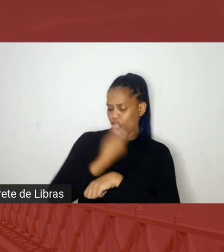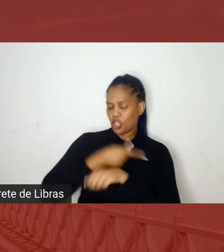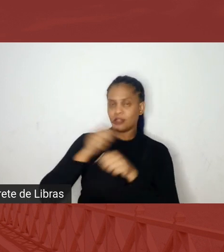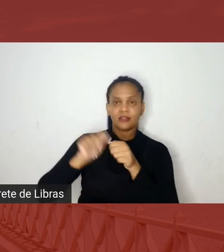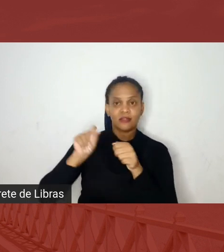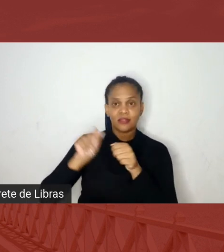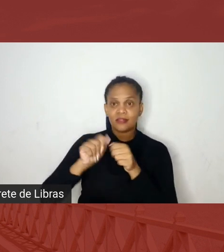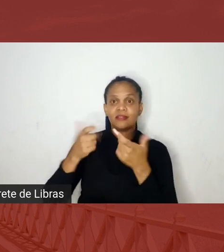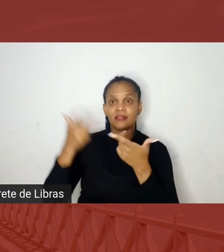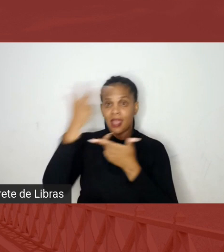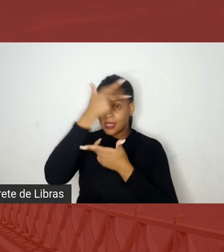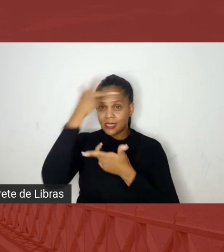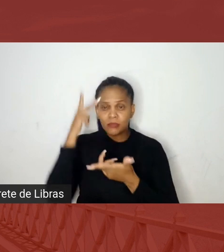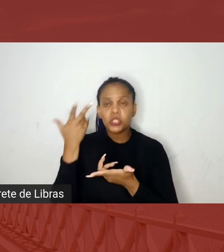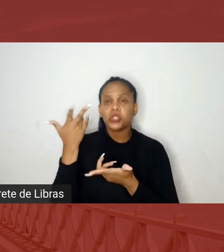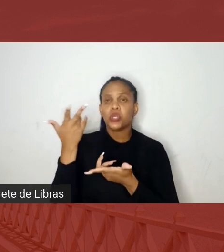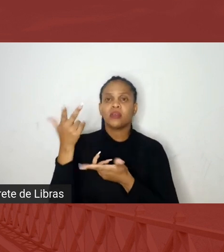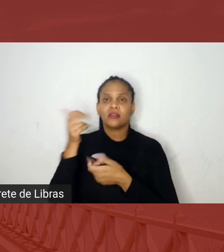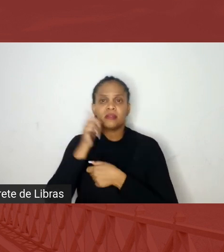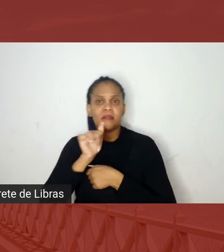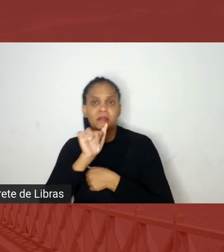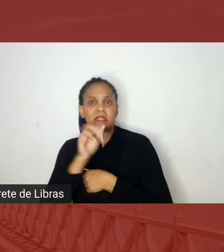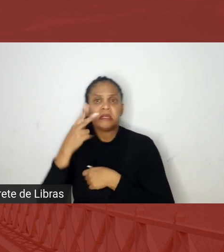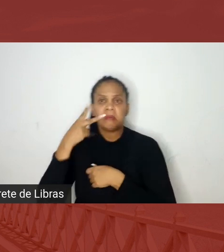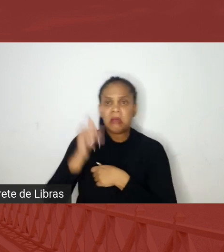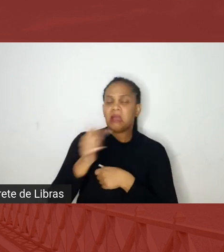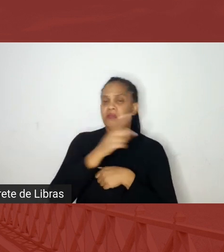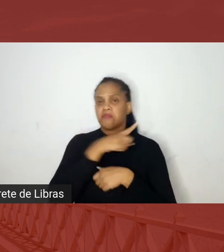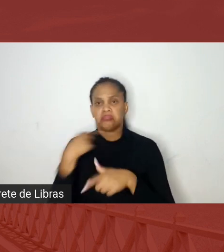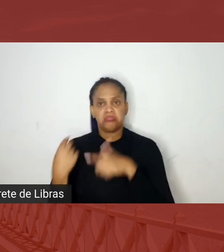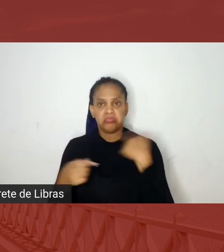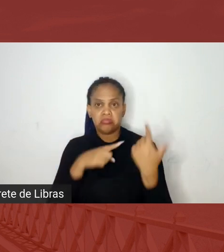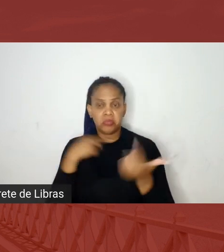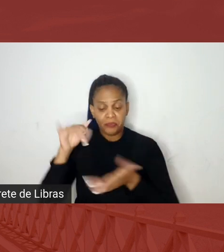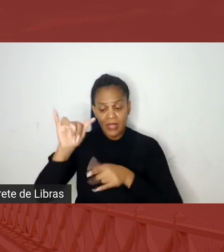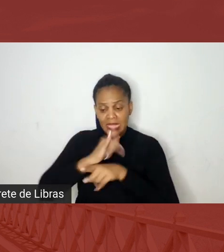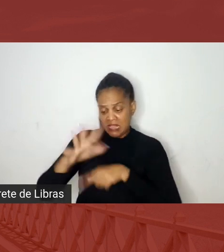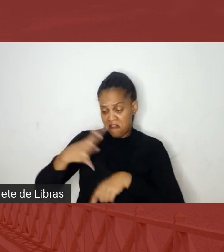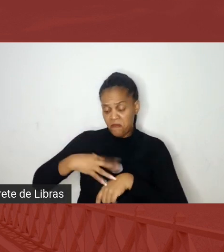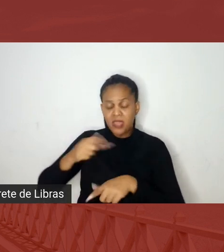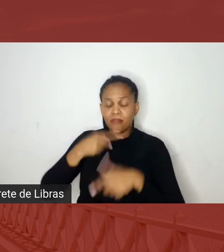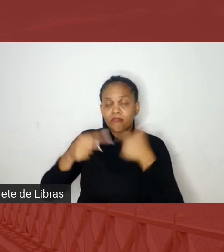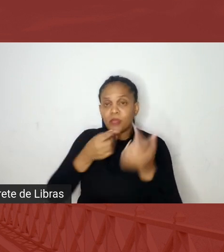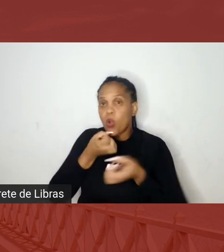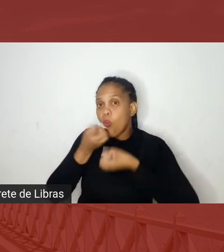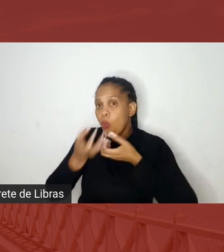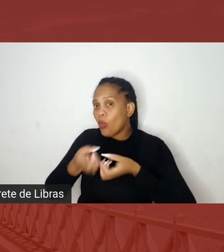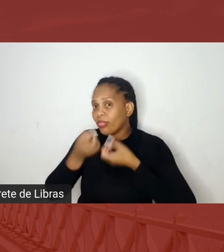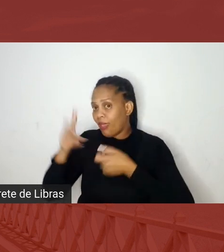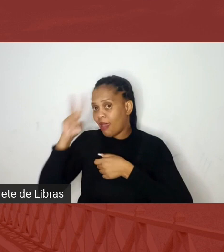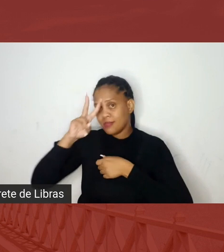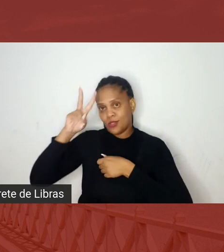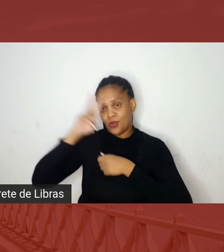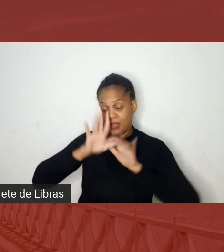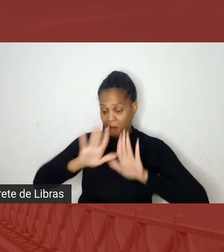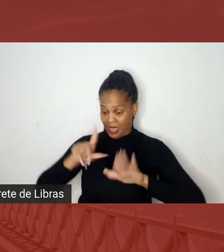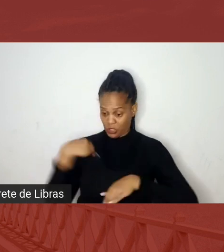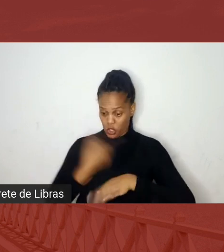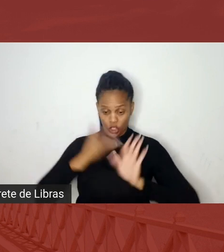falecendo algumas matriarcas e patriarcas, e às vezes os filhos não davam conta de contar a história, mas como a gente tinha alguns relatos deles, a gente